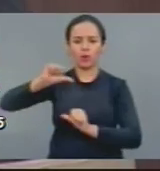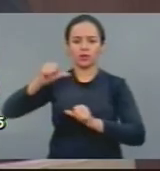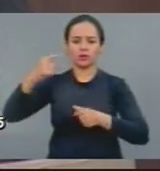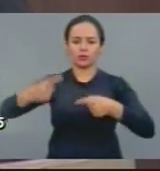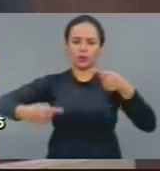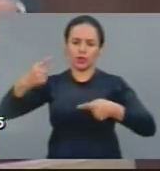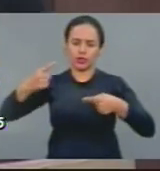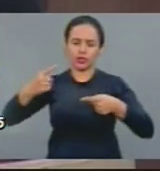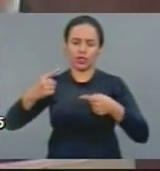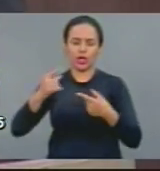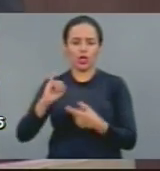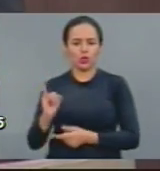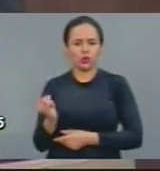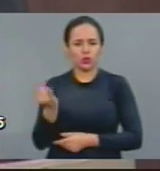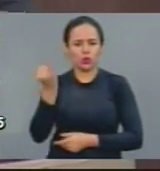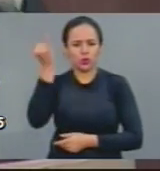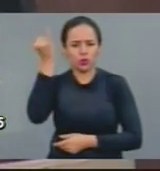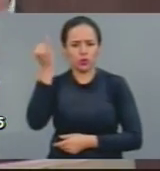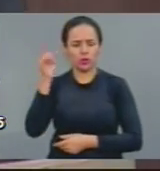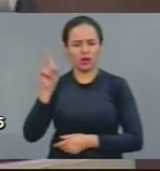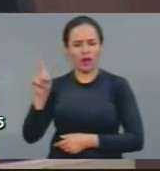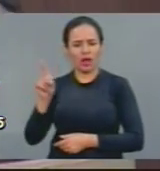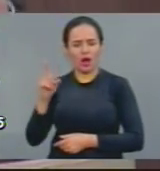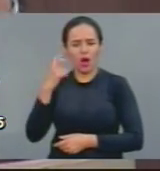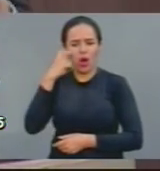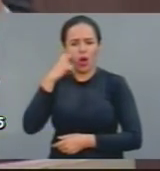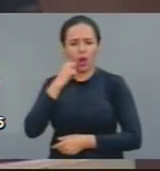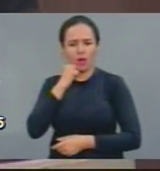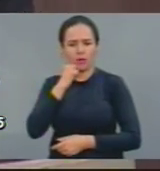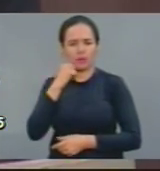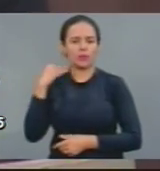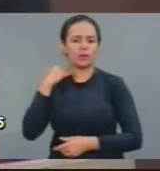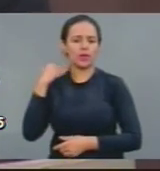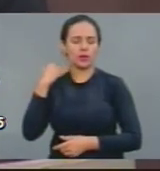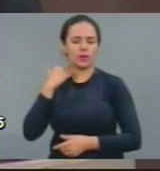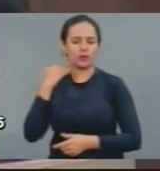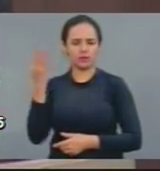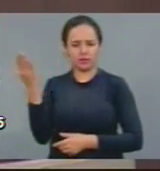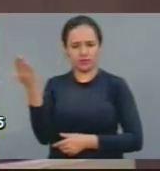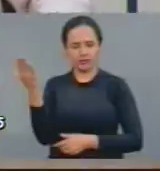aliança do governo Dilma com o grande capital financeiro. Muito obrigado.